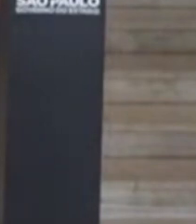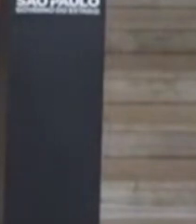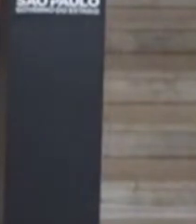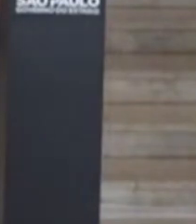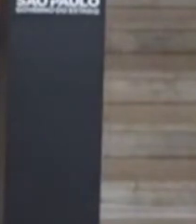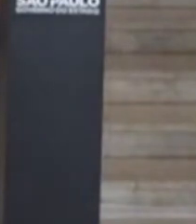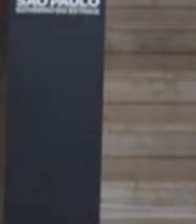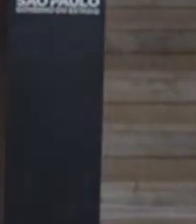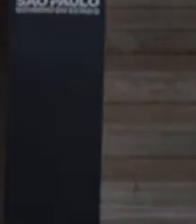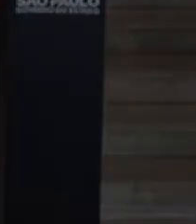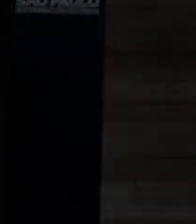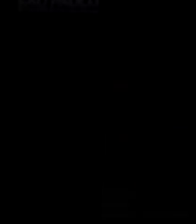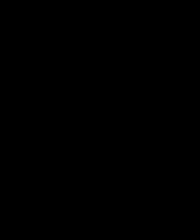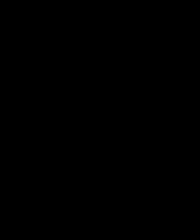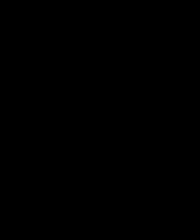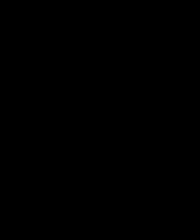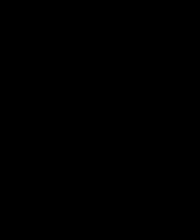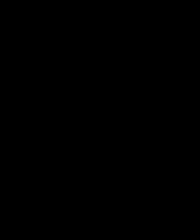pergunta, Vitória, vou aproveitar aqui. Obrigado.